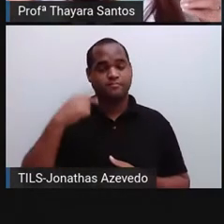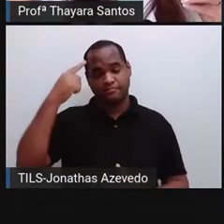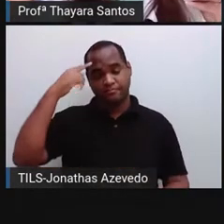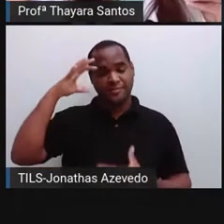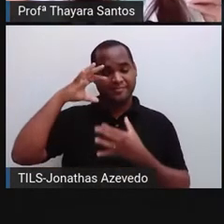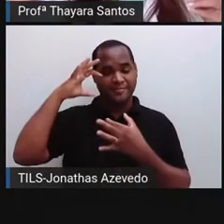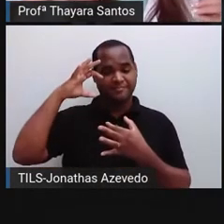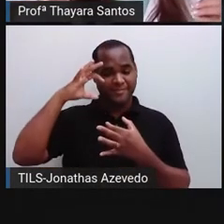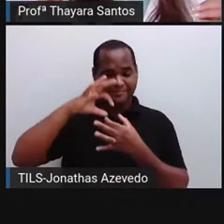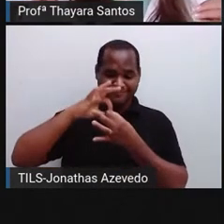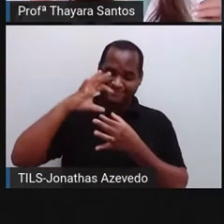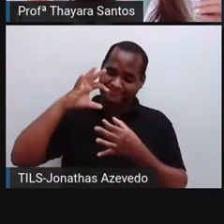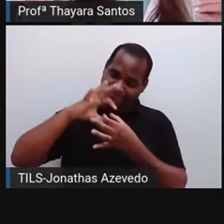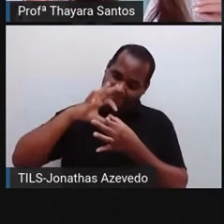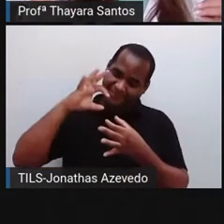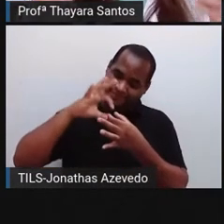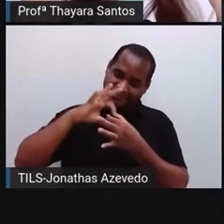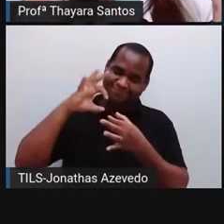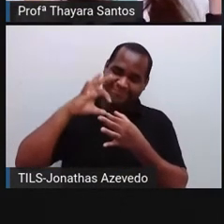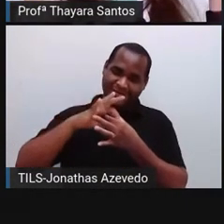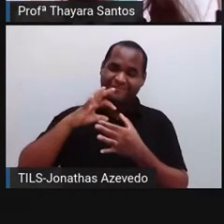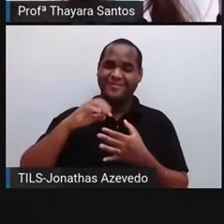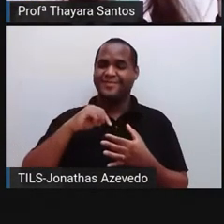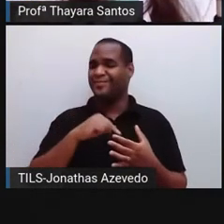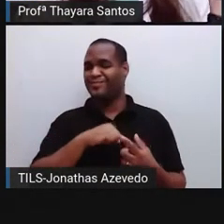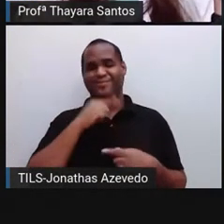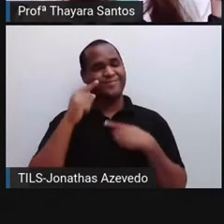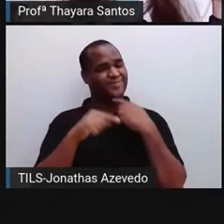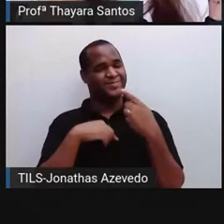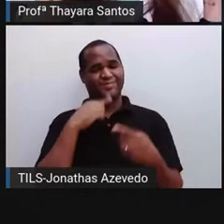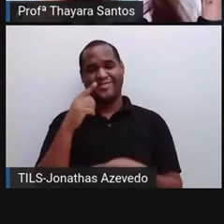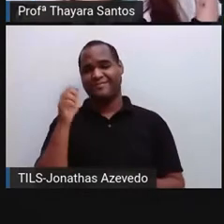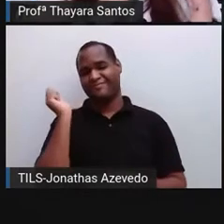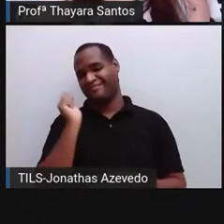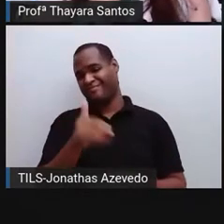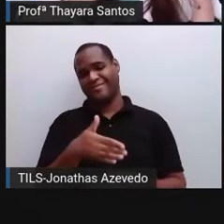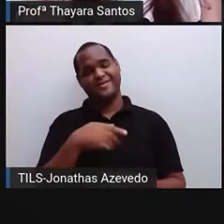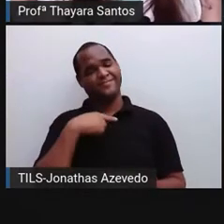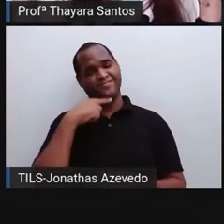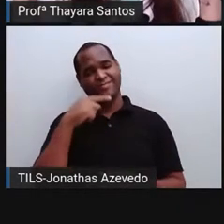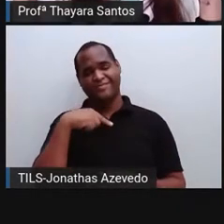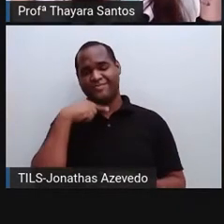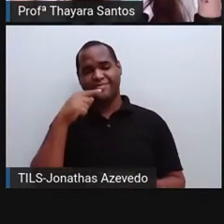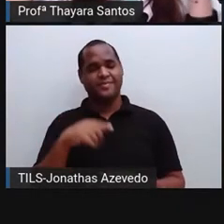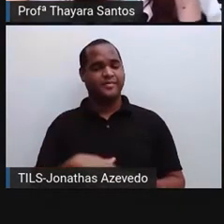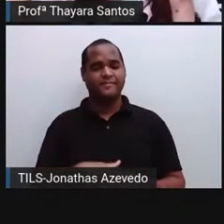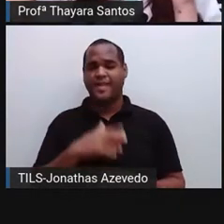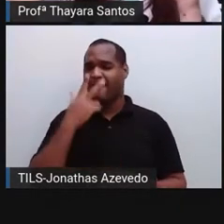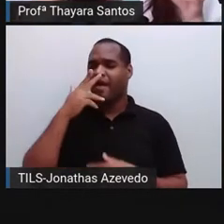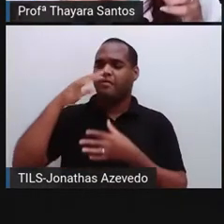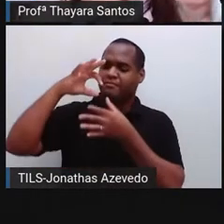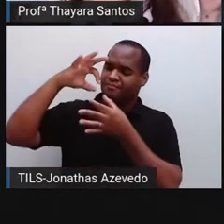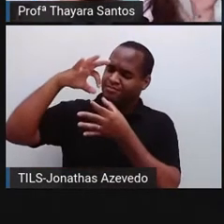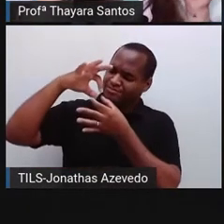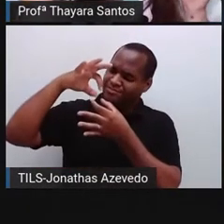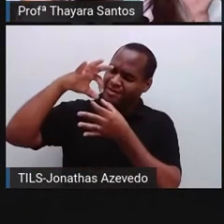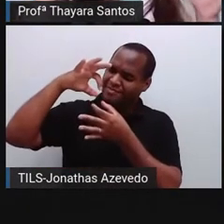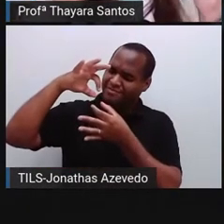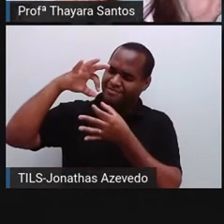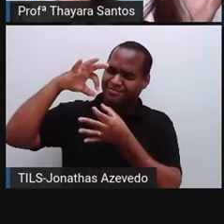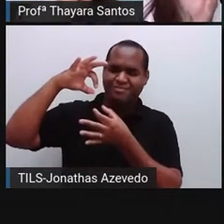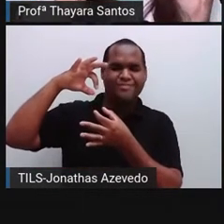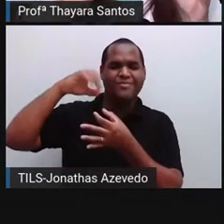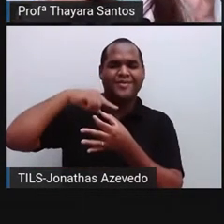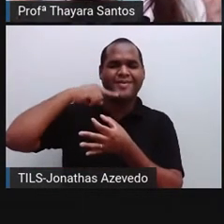a informação, está mandando o comando. Mas o sistema nervoso periférico, ele não tem mais essa conexão, é como se fosse um fio ligado, e esse